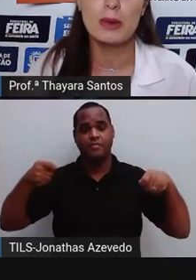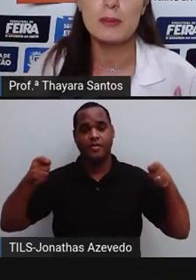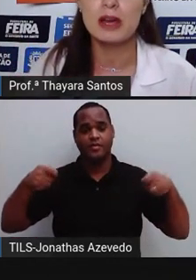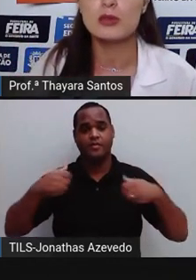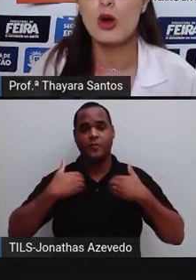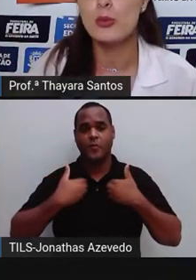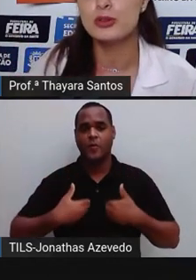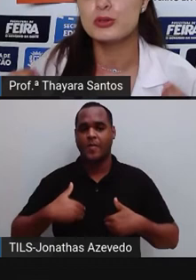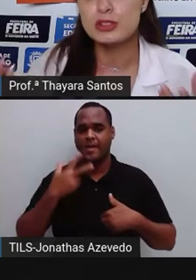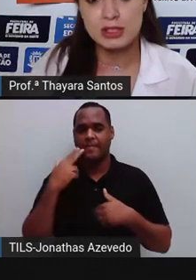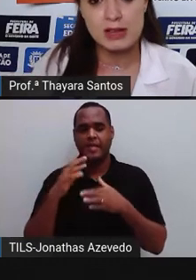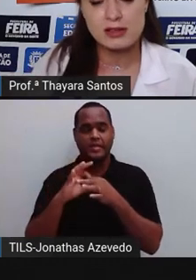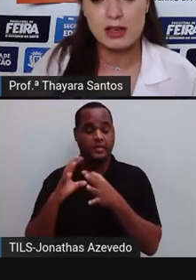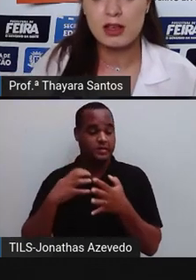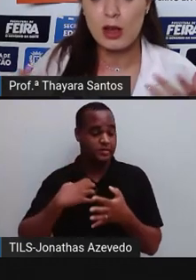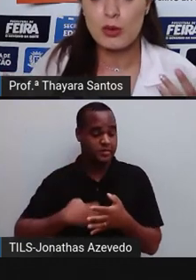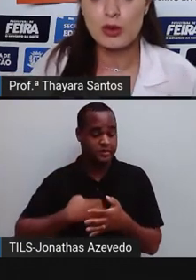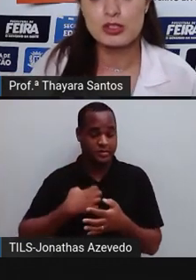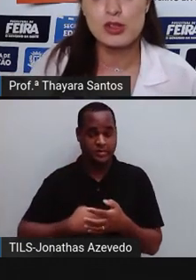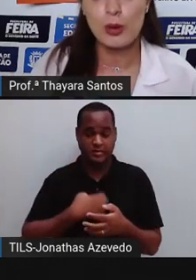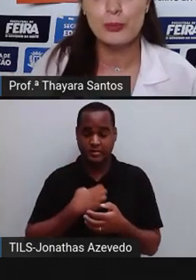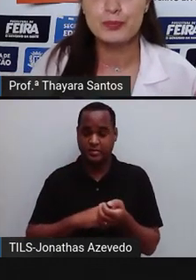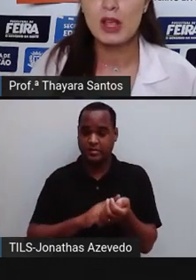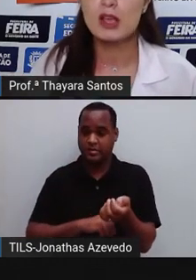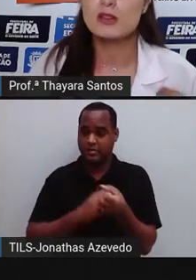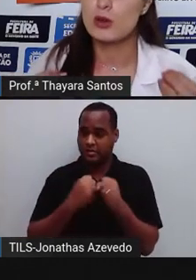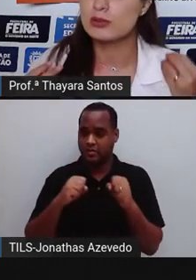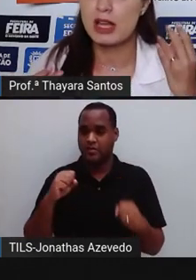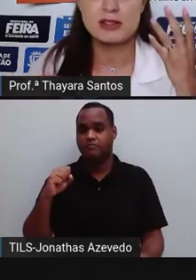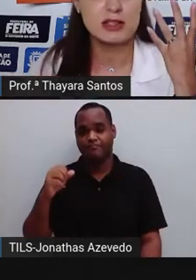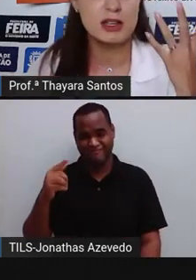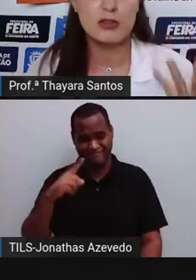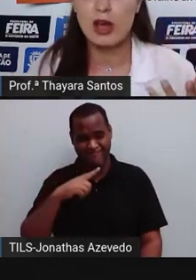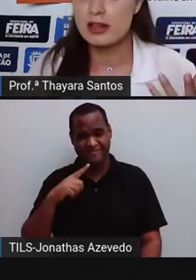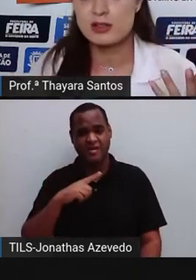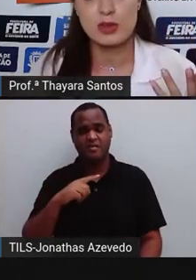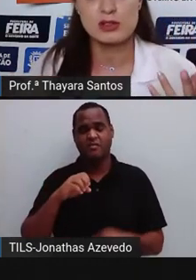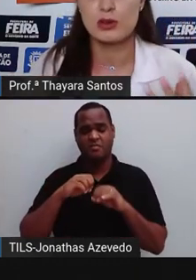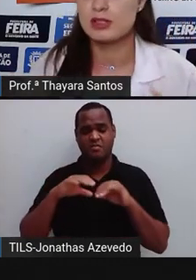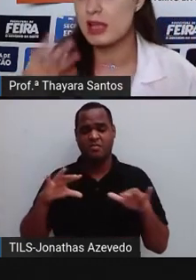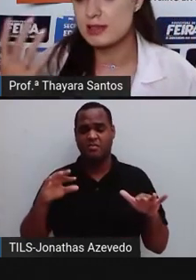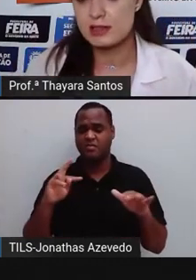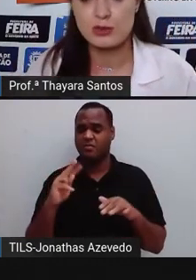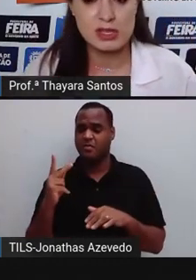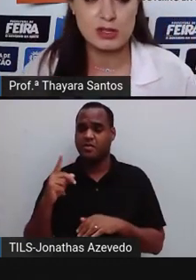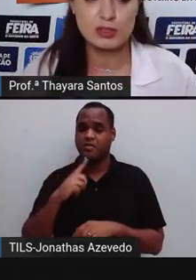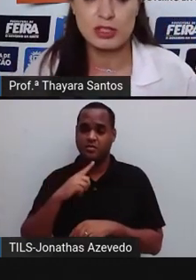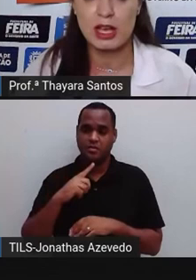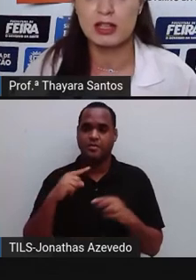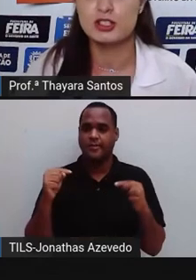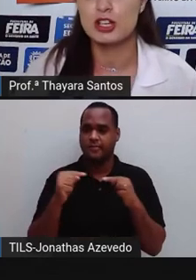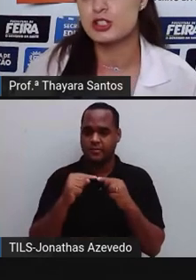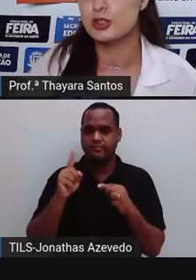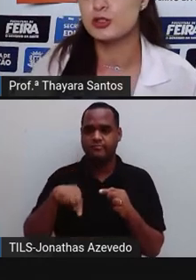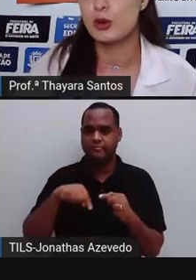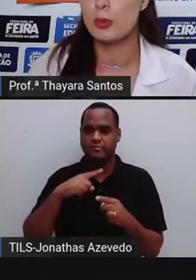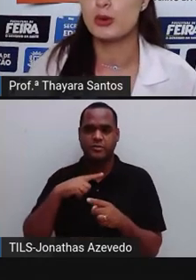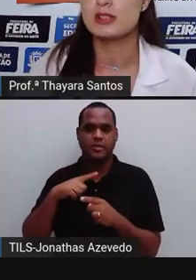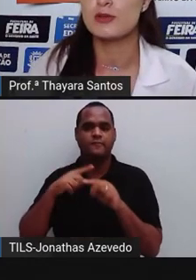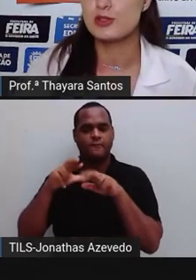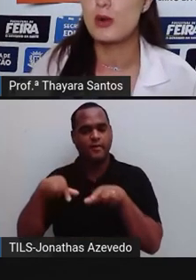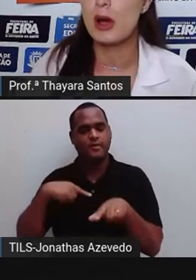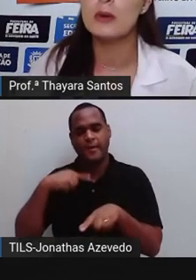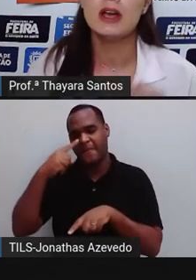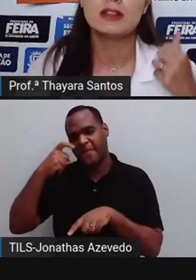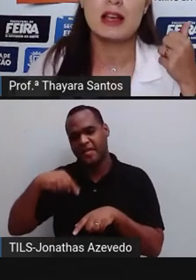corpo acaba liberando o hormônio do estresse, que é o cortisol. Isso acontece em várias situações. Nessa situação de estar diante de